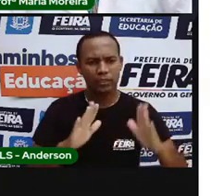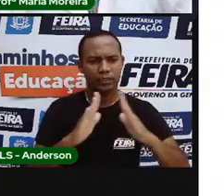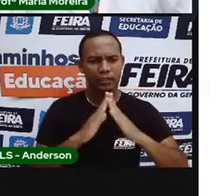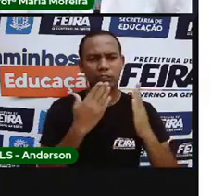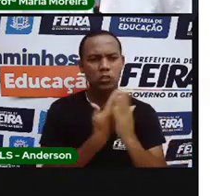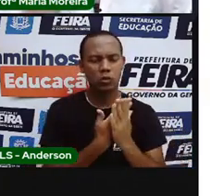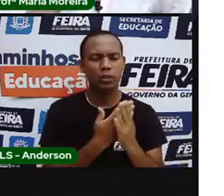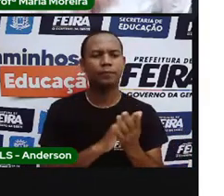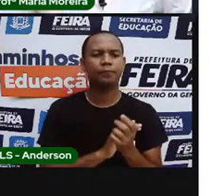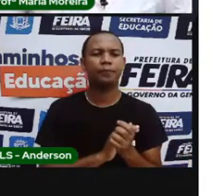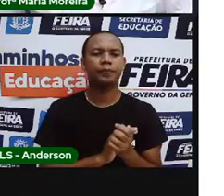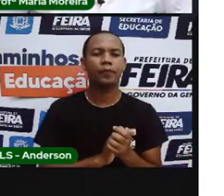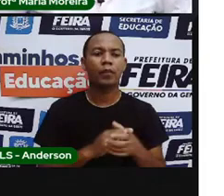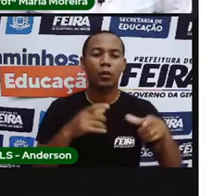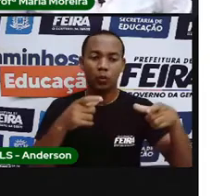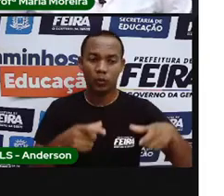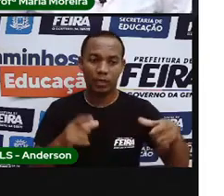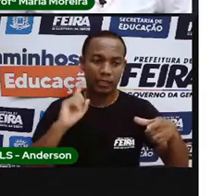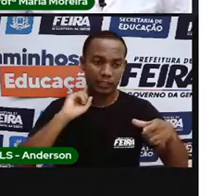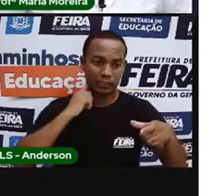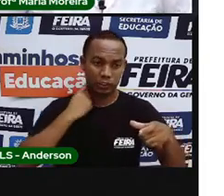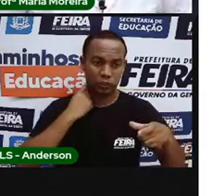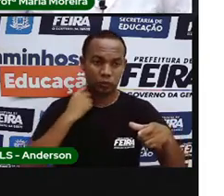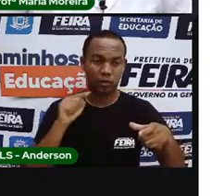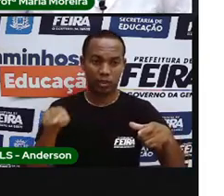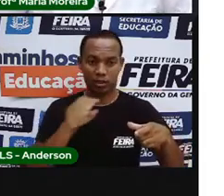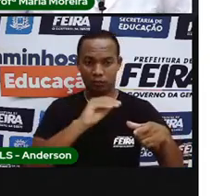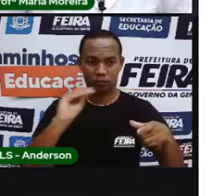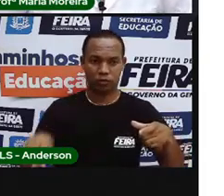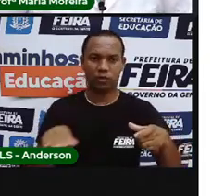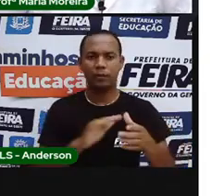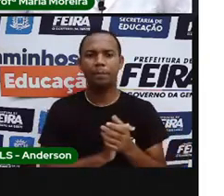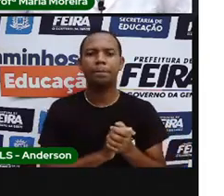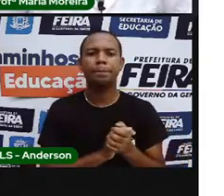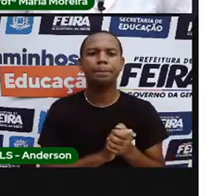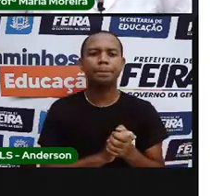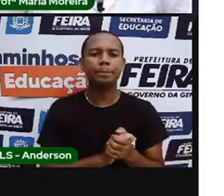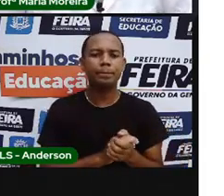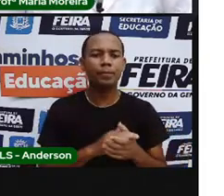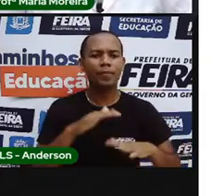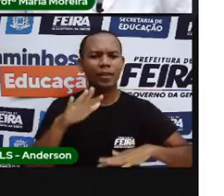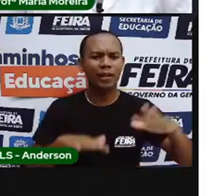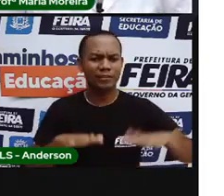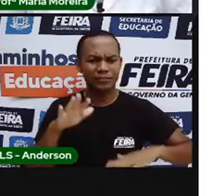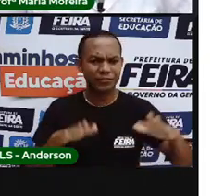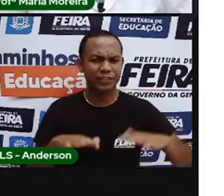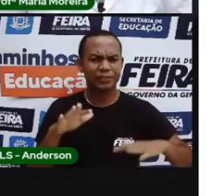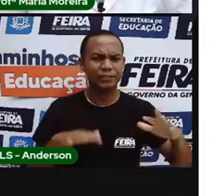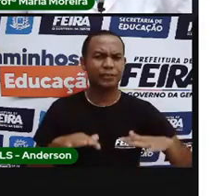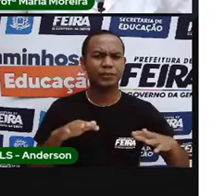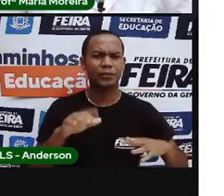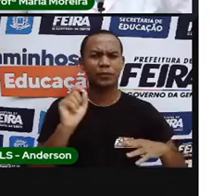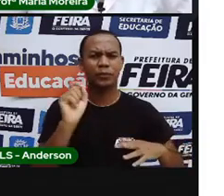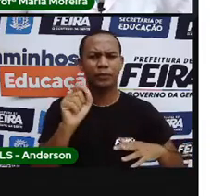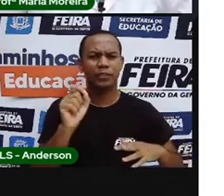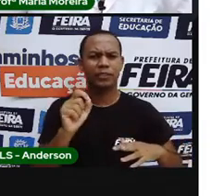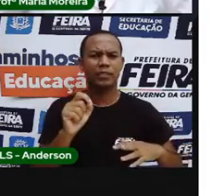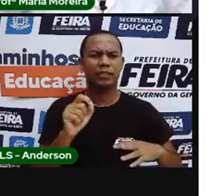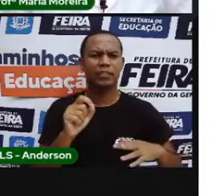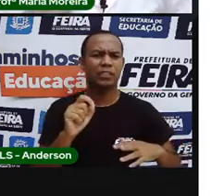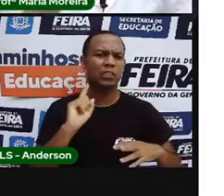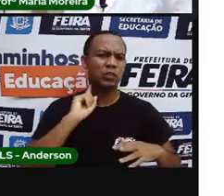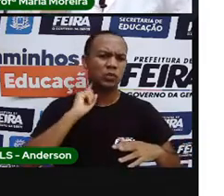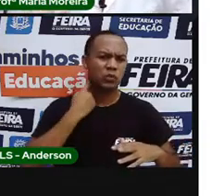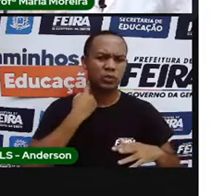lixo. Vamos lá. Algumas vezes, jogamos no lixo objetos que poderiam ser utilizados para outros filhos.